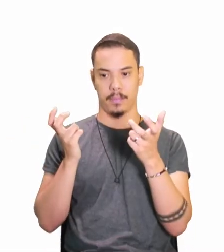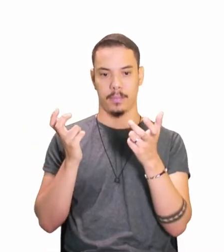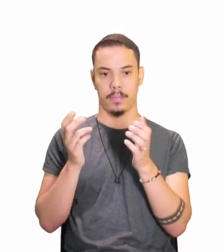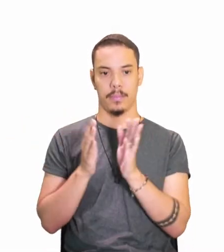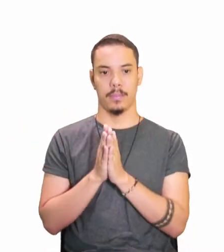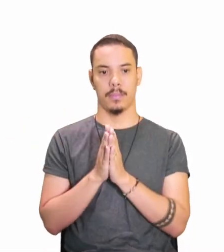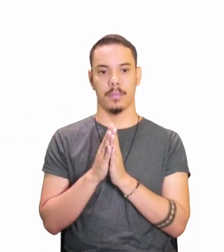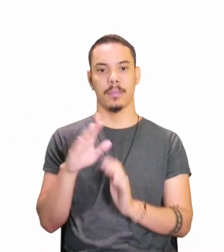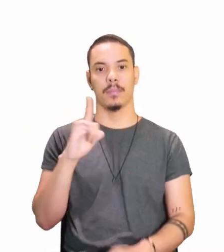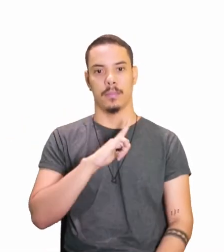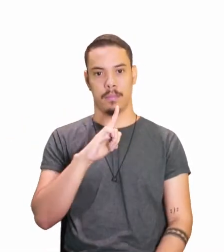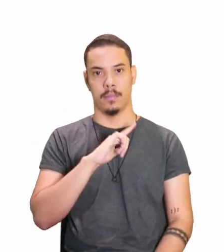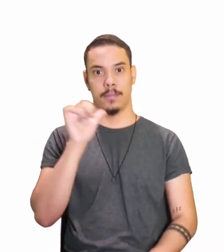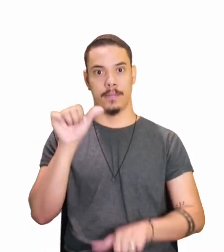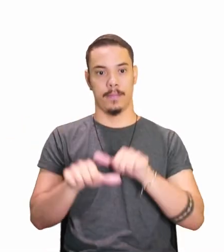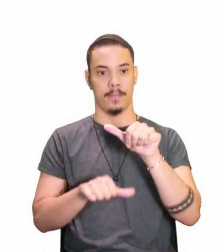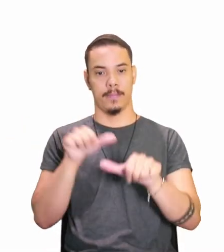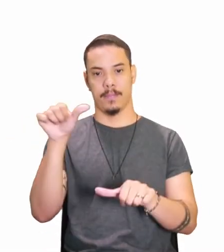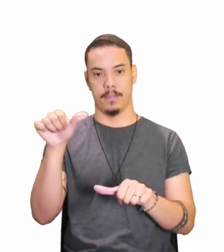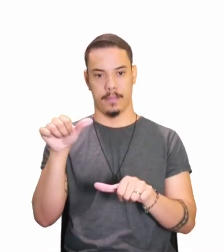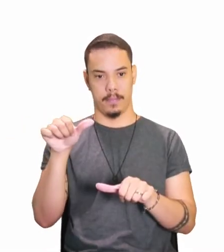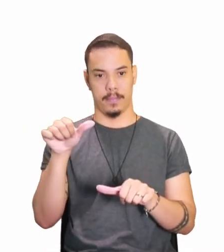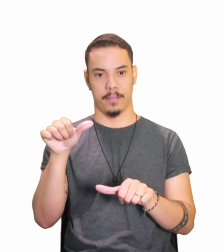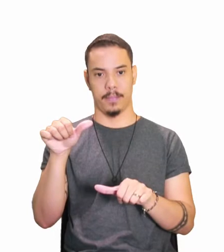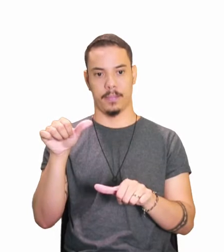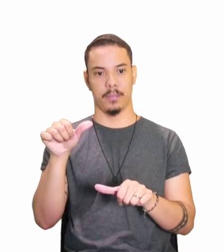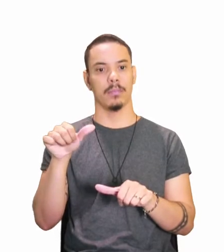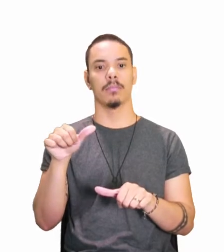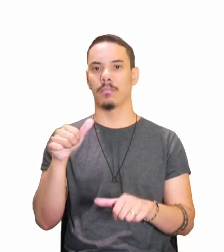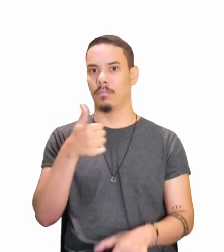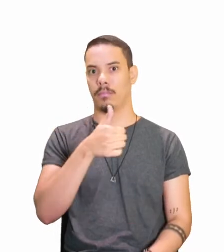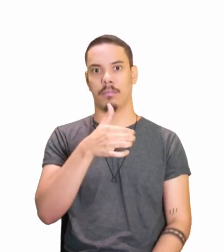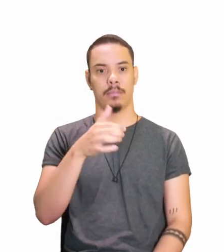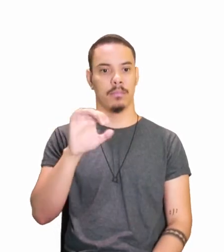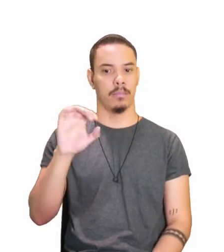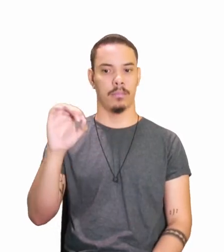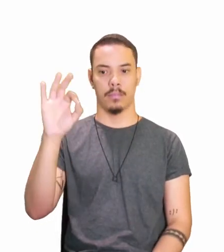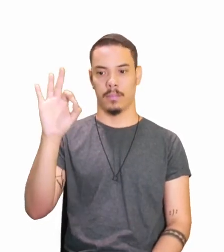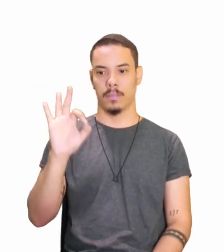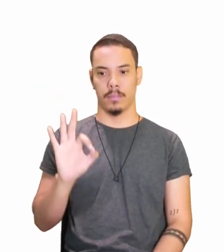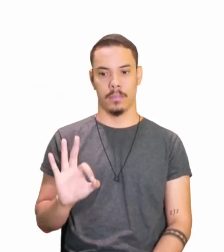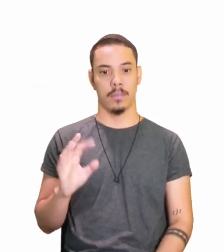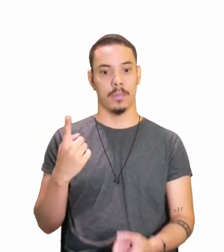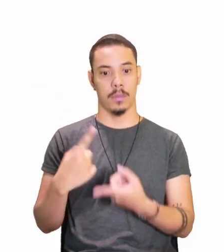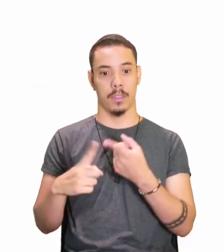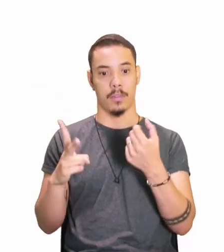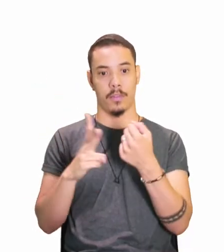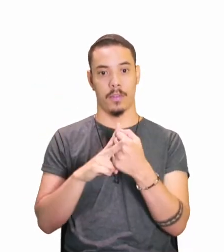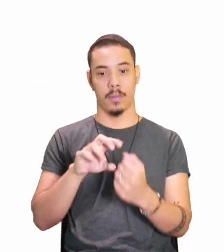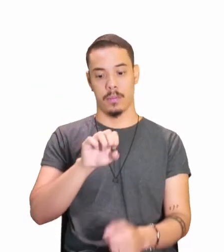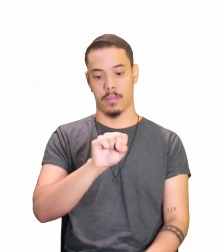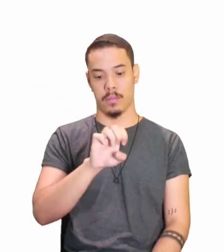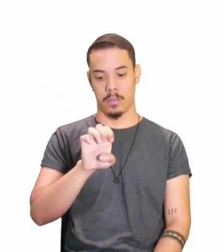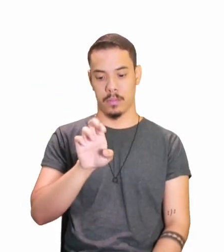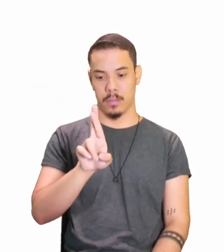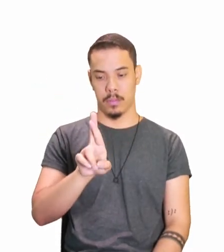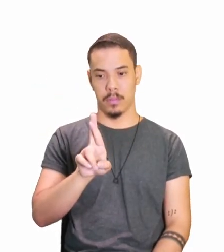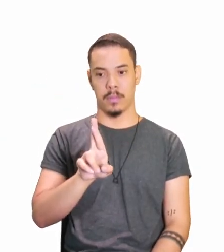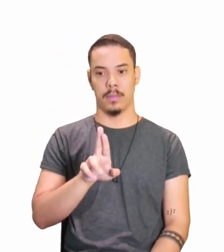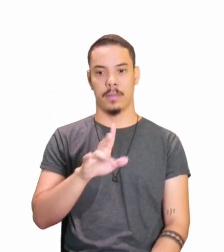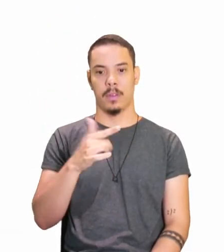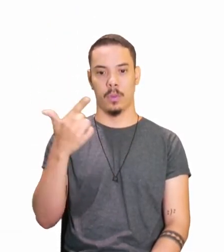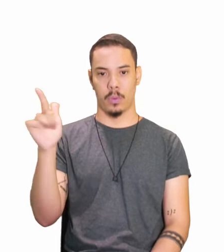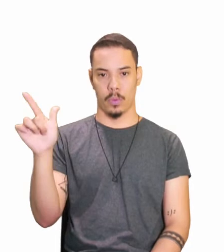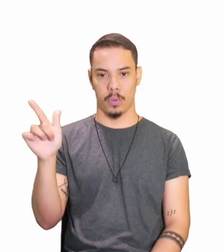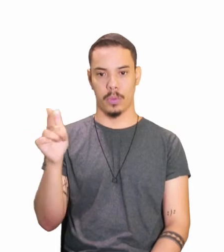Sofrendo alteração, houve mudança? Total aqui, né? Aqui é o verbo ser, mais outro aqui